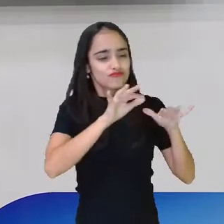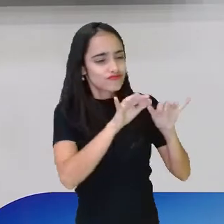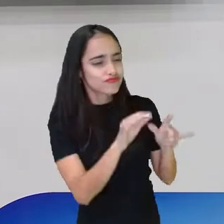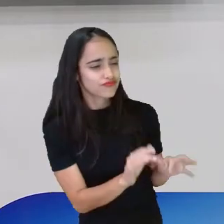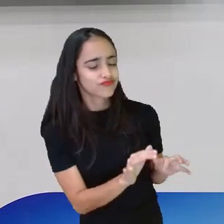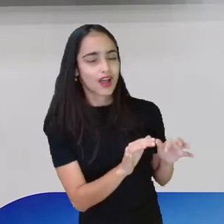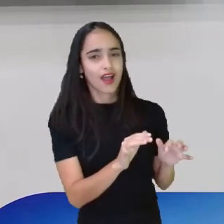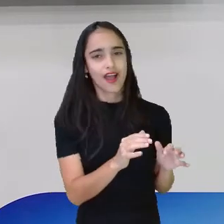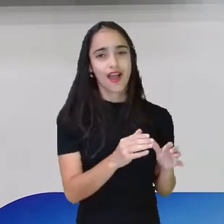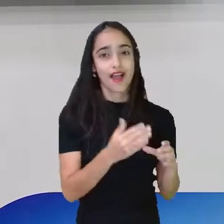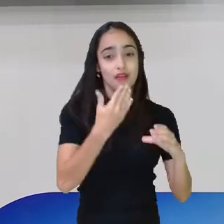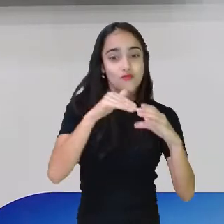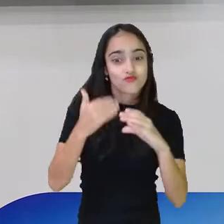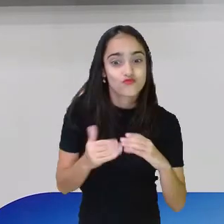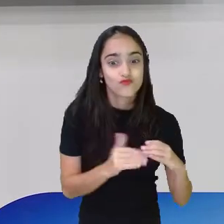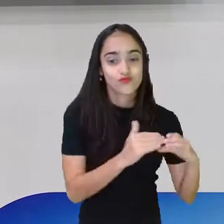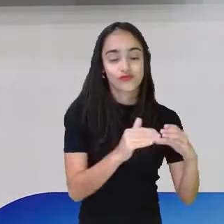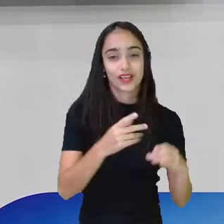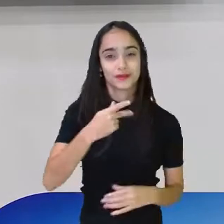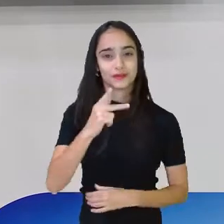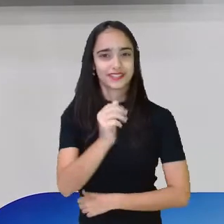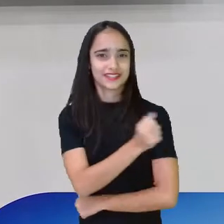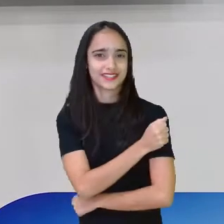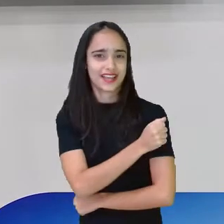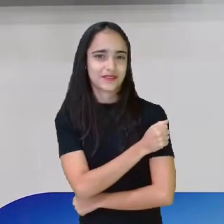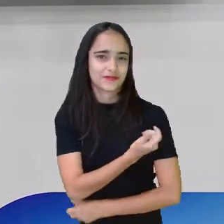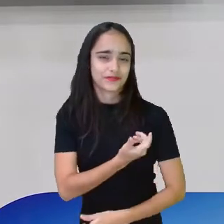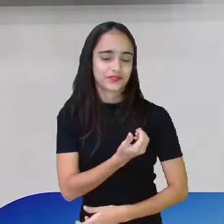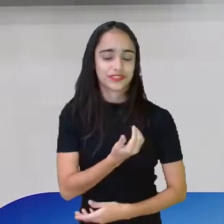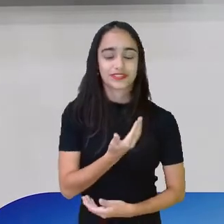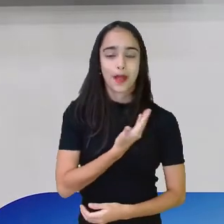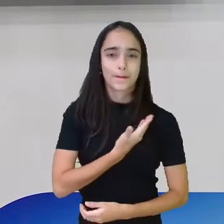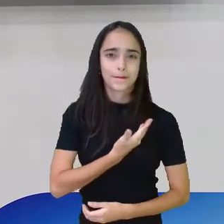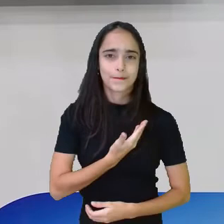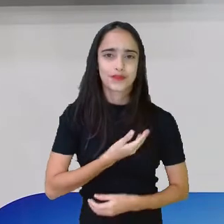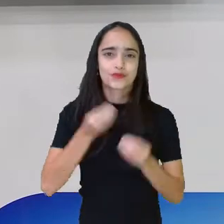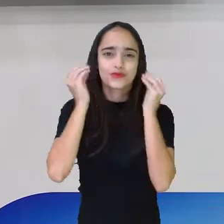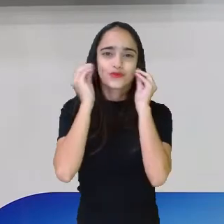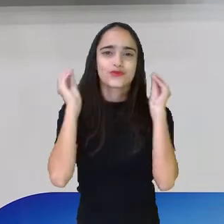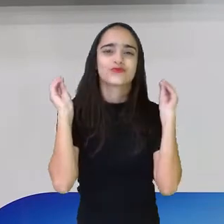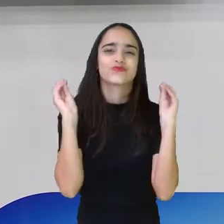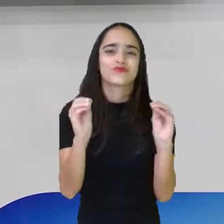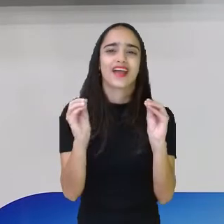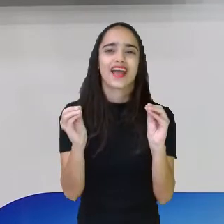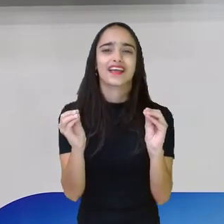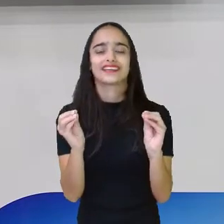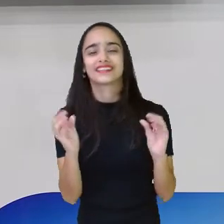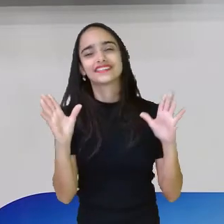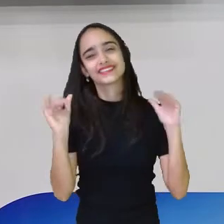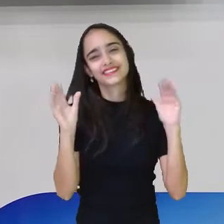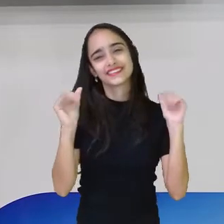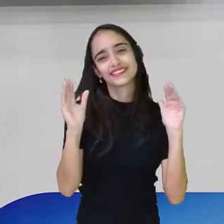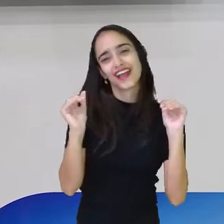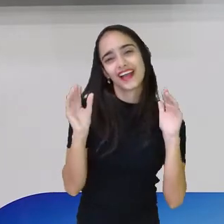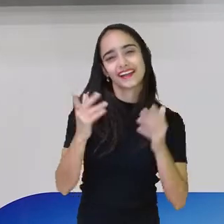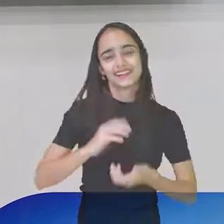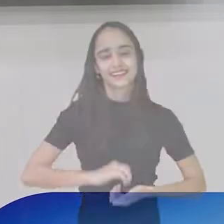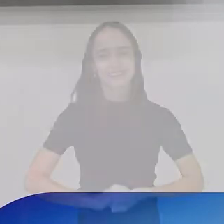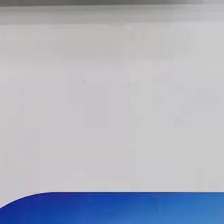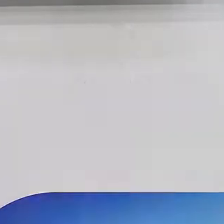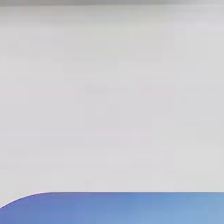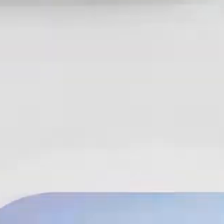essa aula para os colegas de vocês. E olha, um beijo grande para vocês, fica aí que tem aula do quinto ano e até a próxima aula!